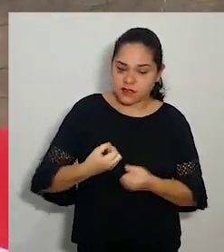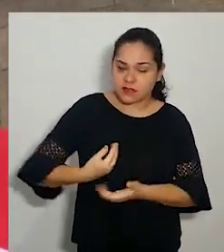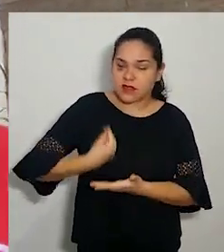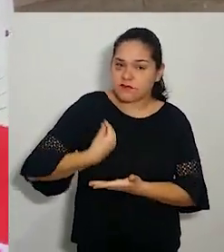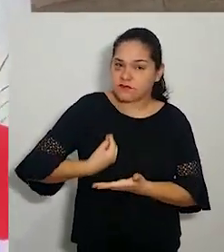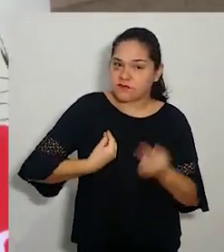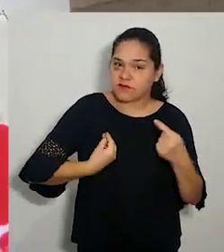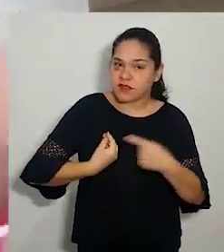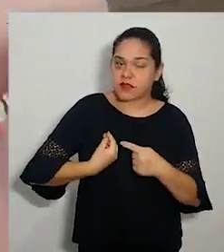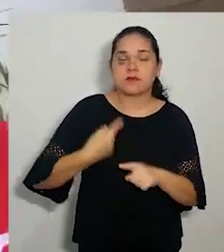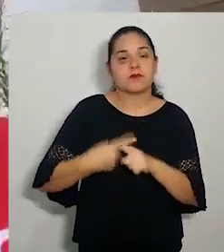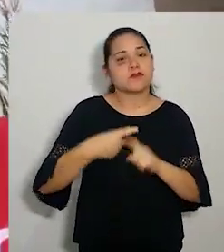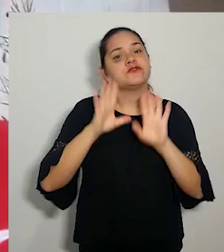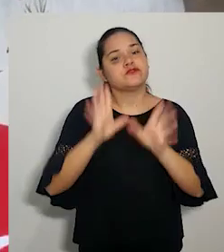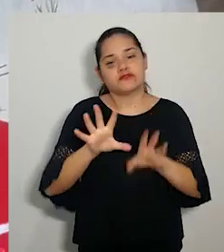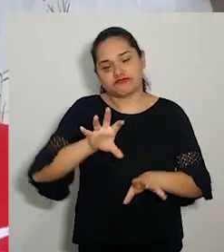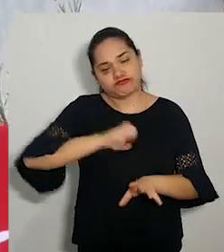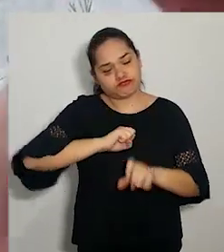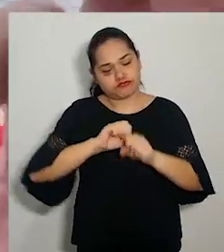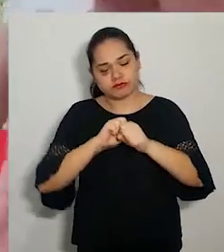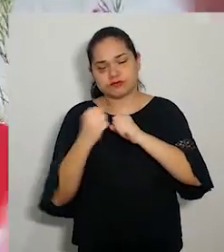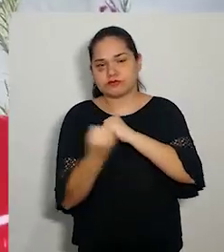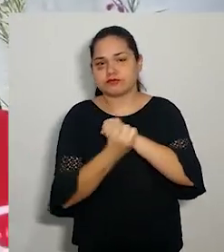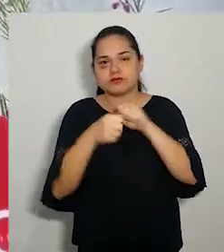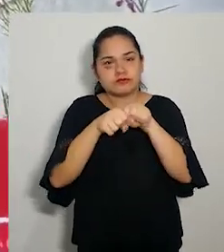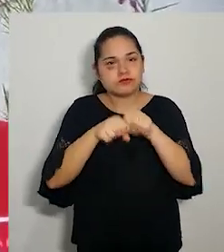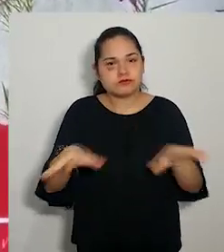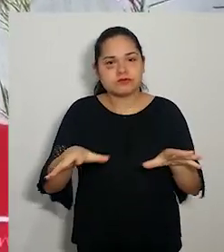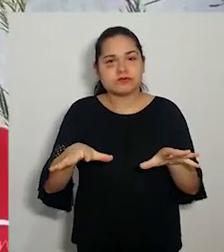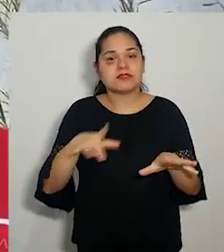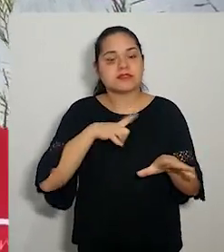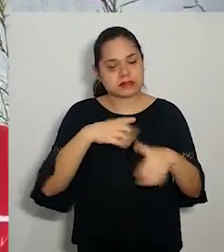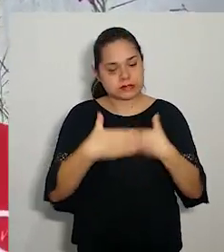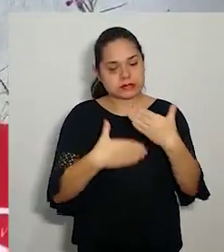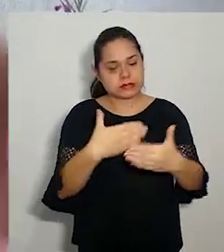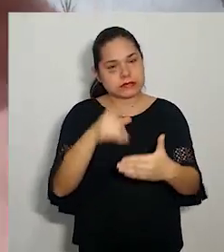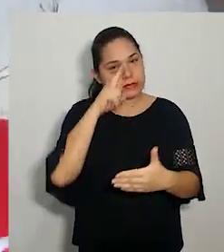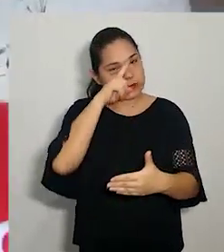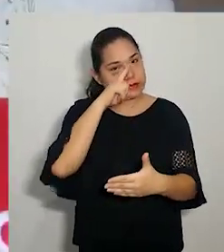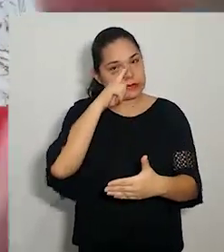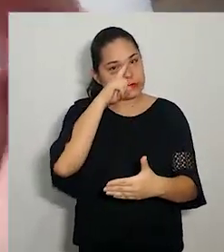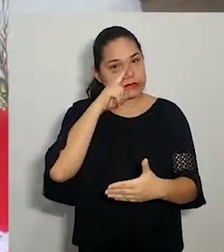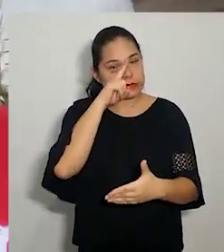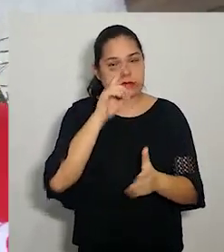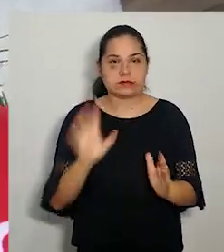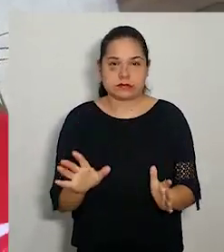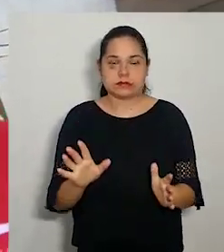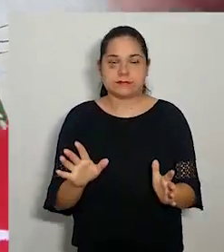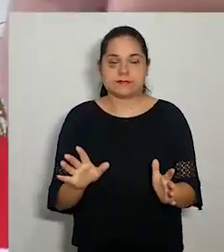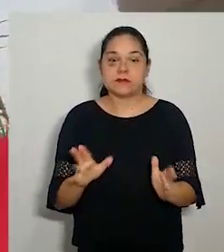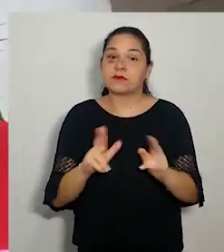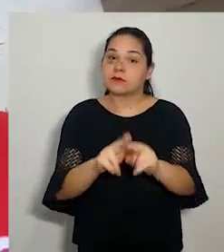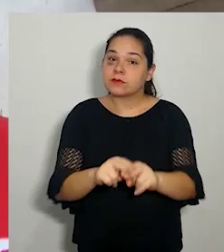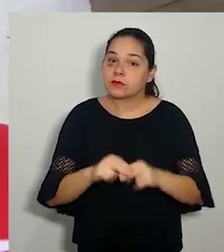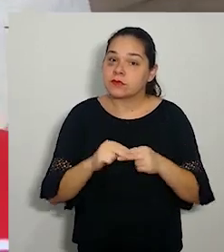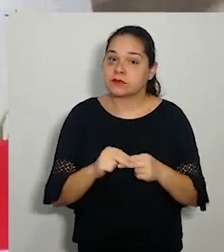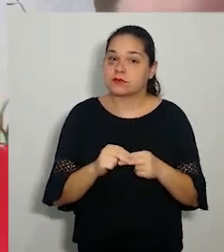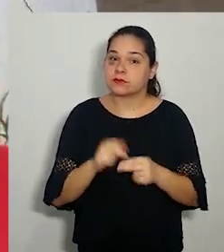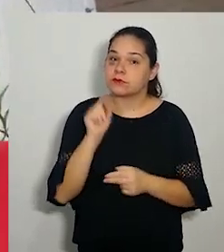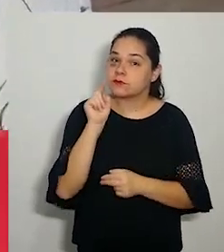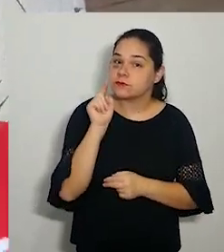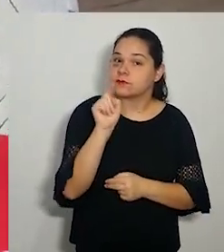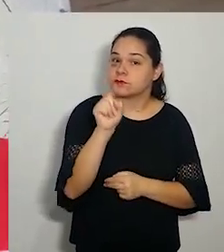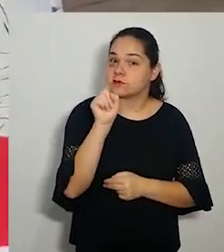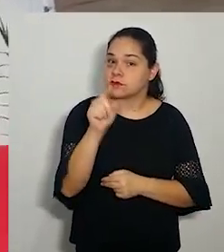está contaminado e está numa fase bem avançada. Por isso, meu amigo, você que